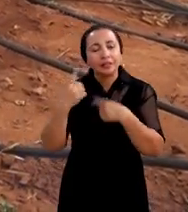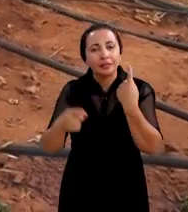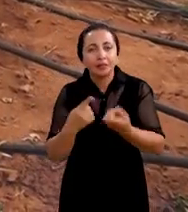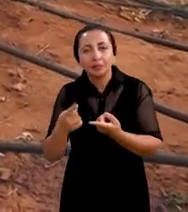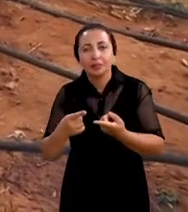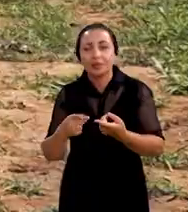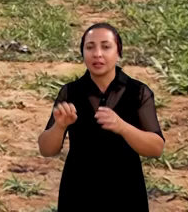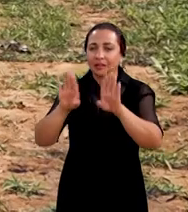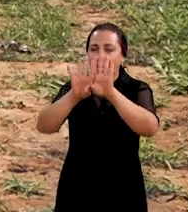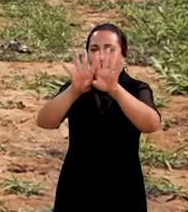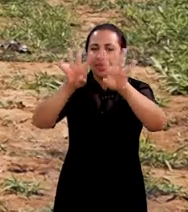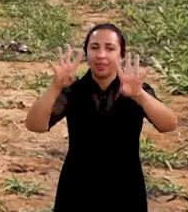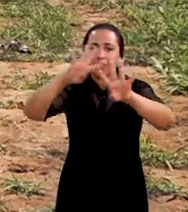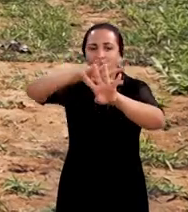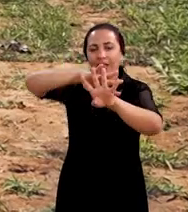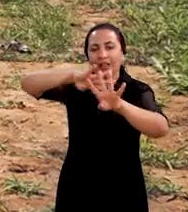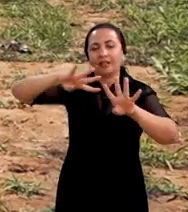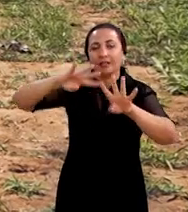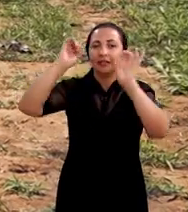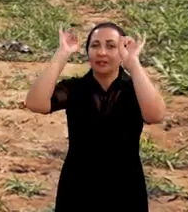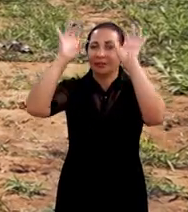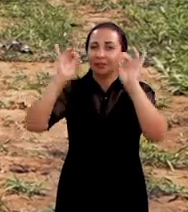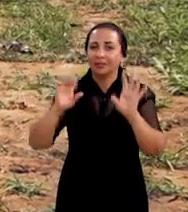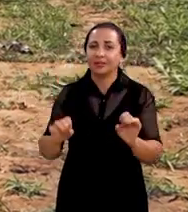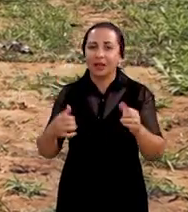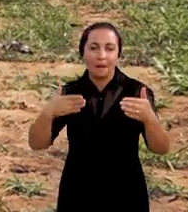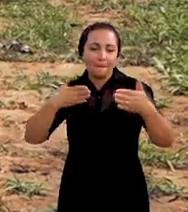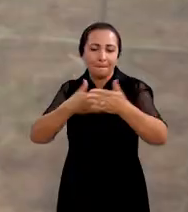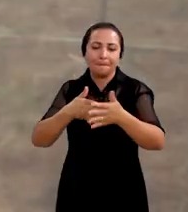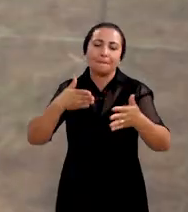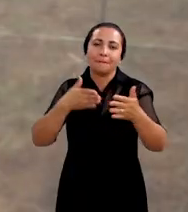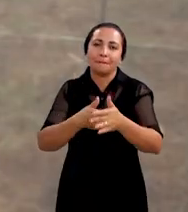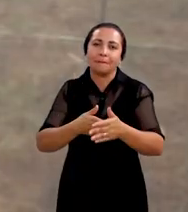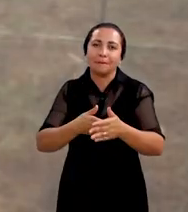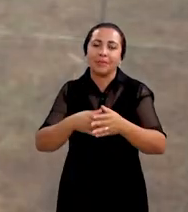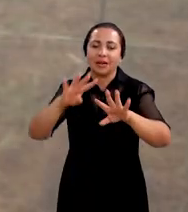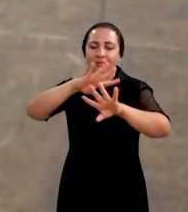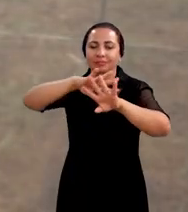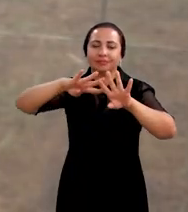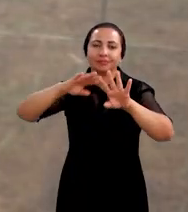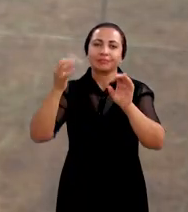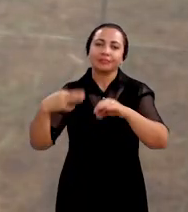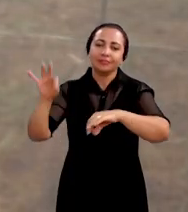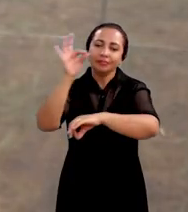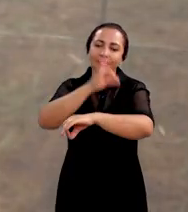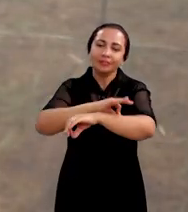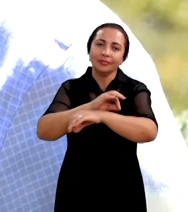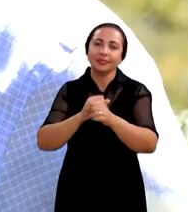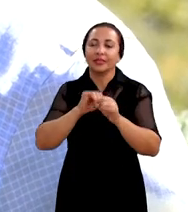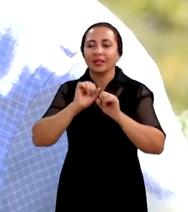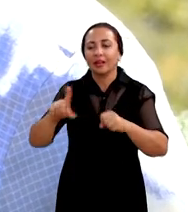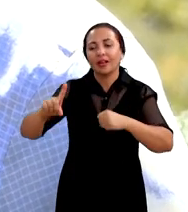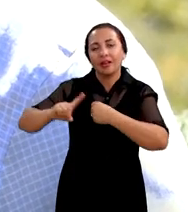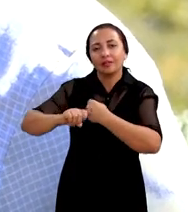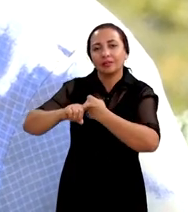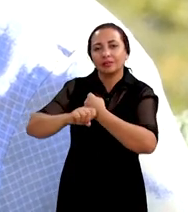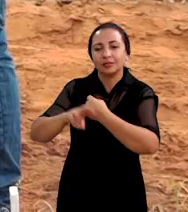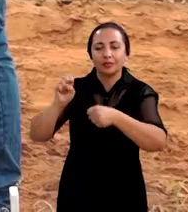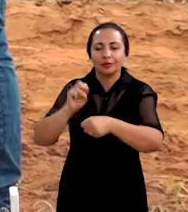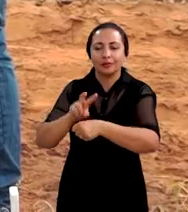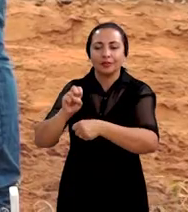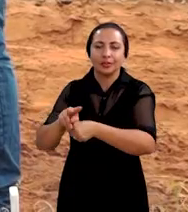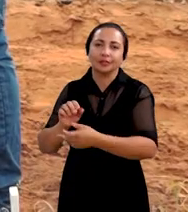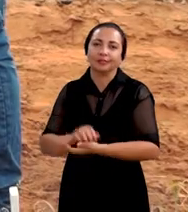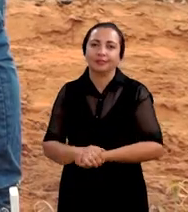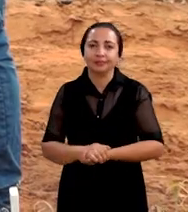e essa tela aí é uma tela especial que barra a passagem desses insetos que transmitem os vírus